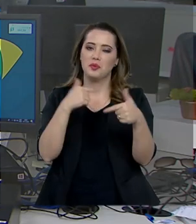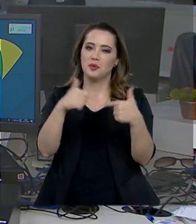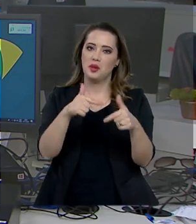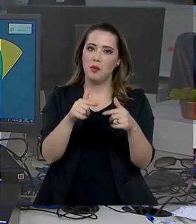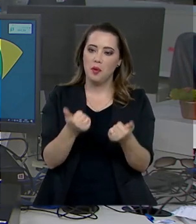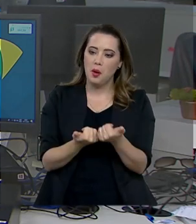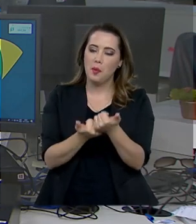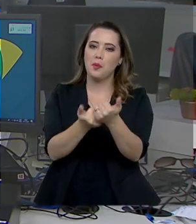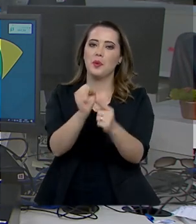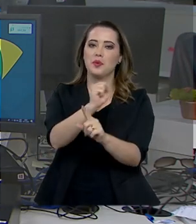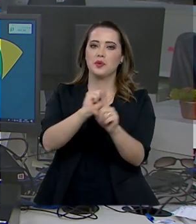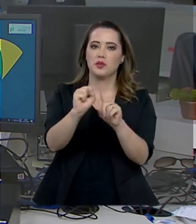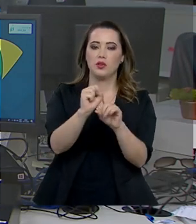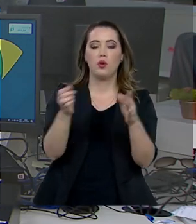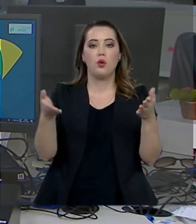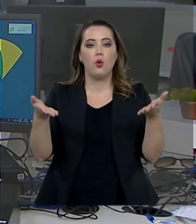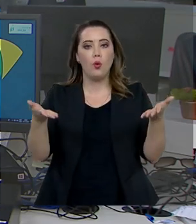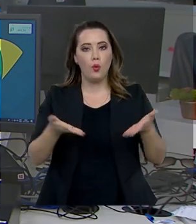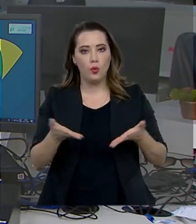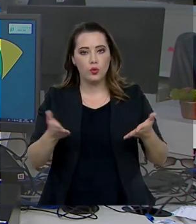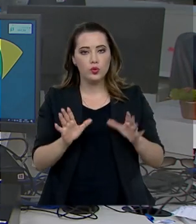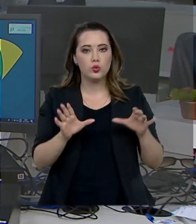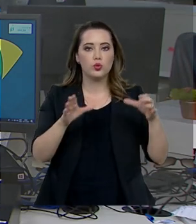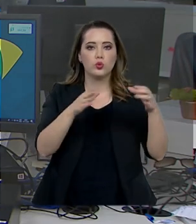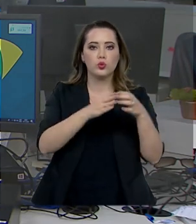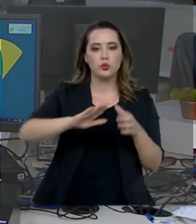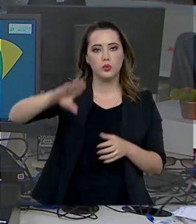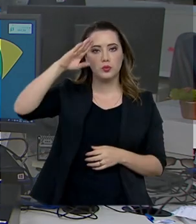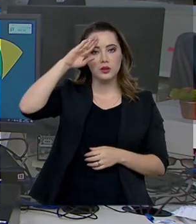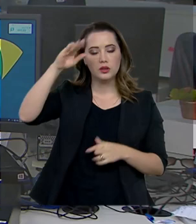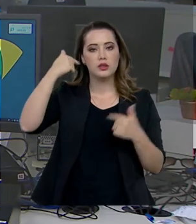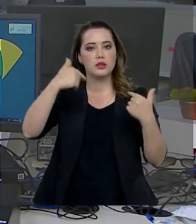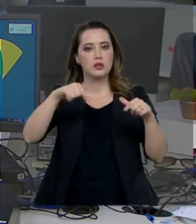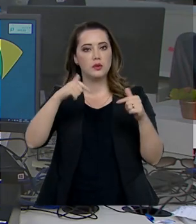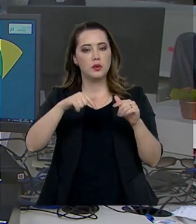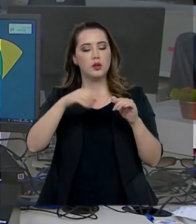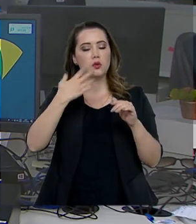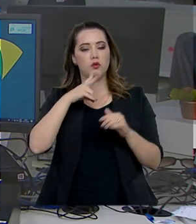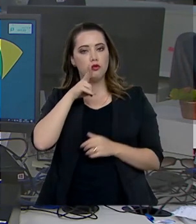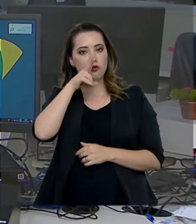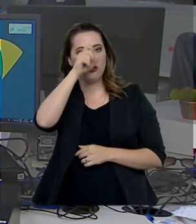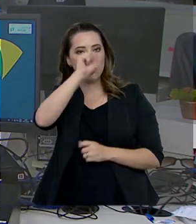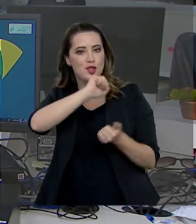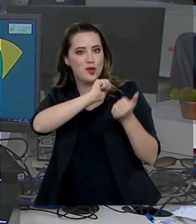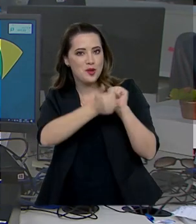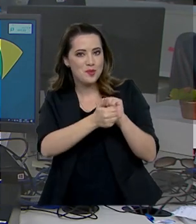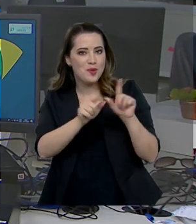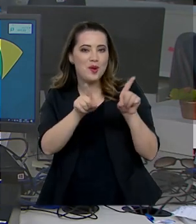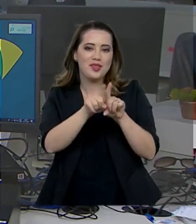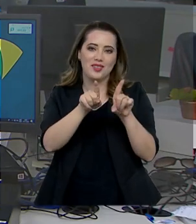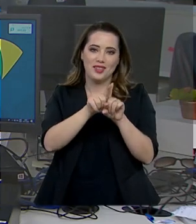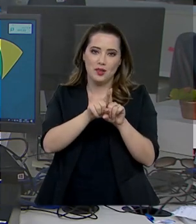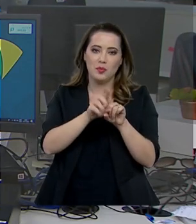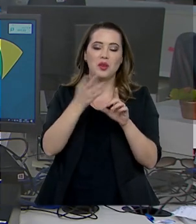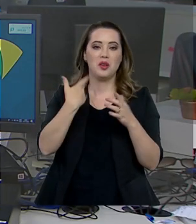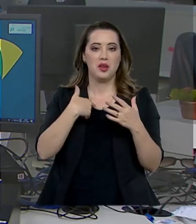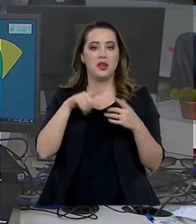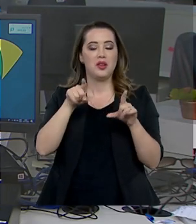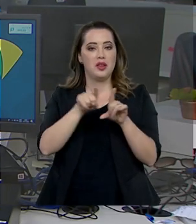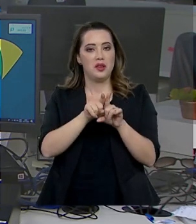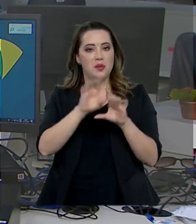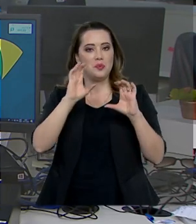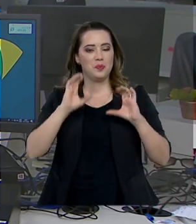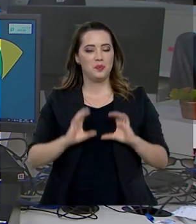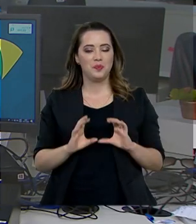Hoje, organizações militares que se destacaram no programa Forças do Esporte e no projeto Soldado Cidadão foram